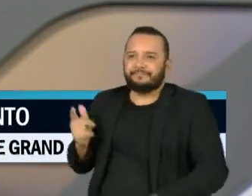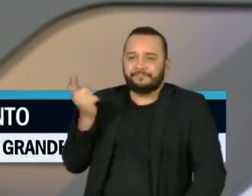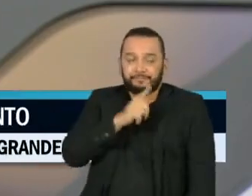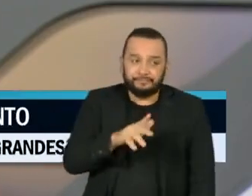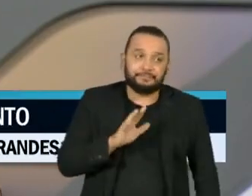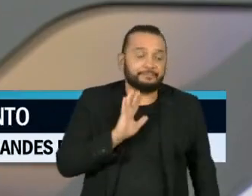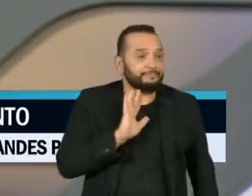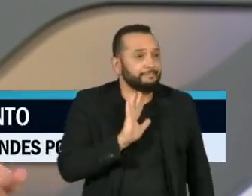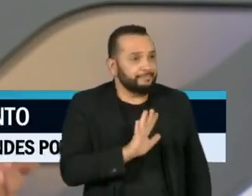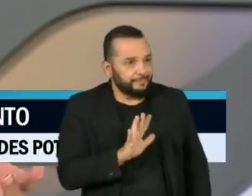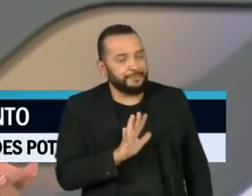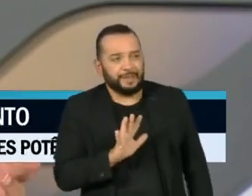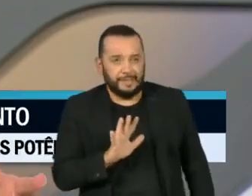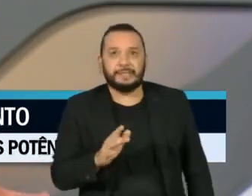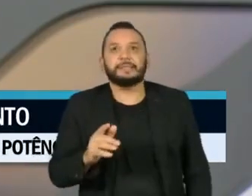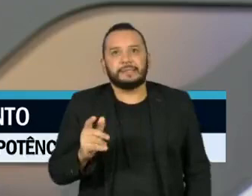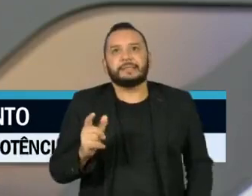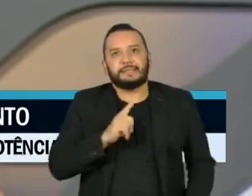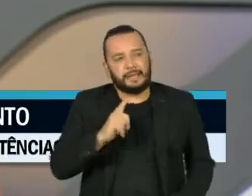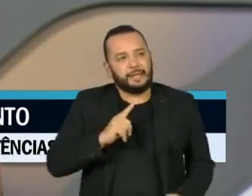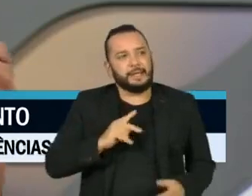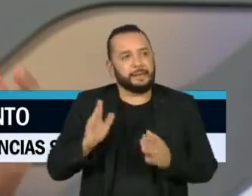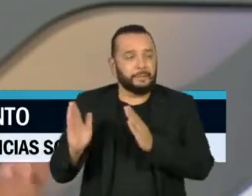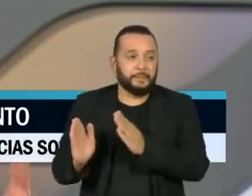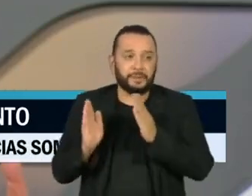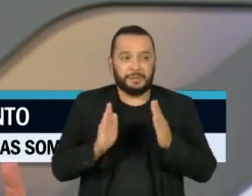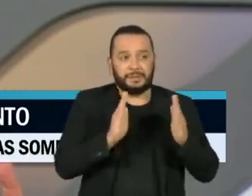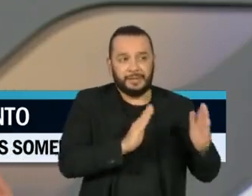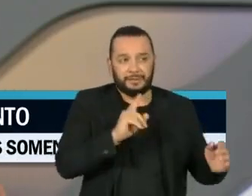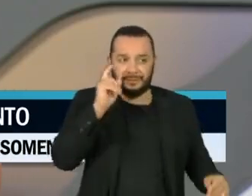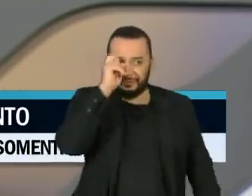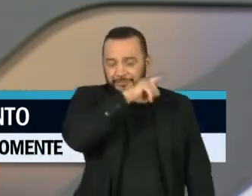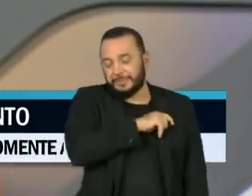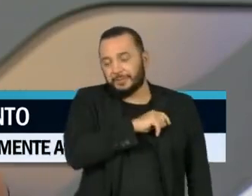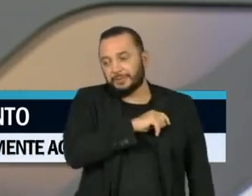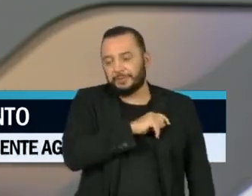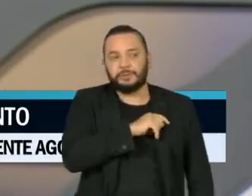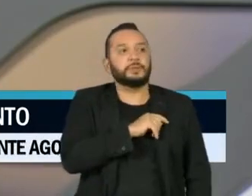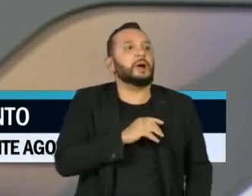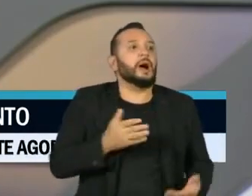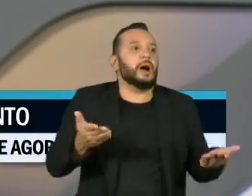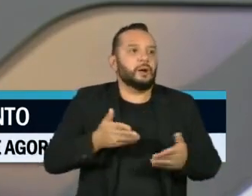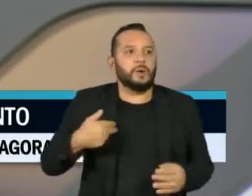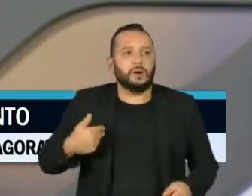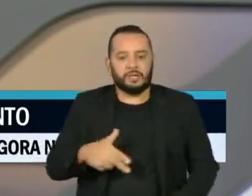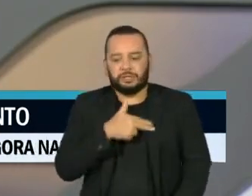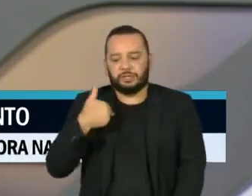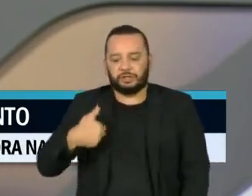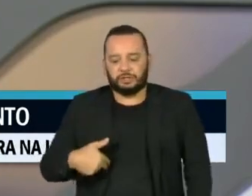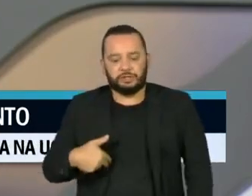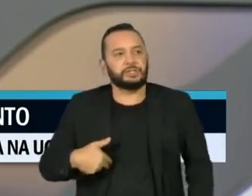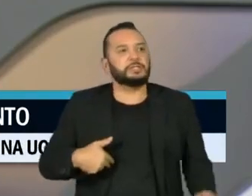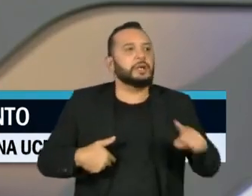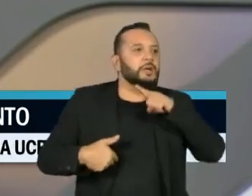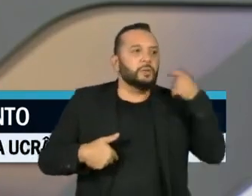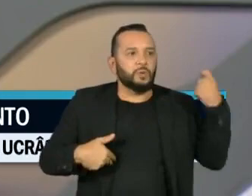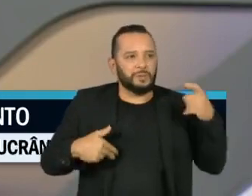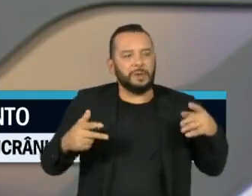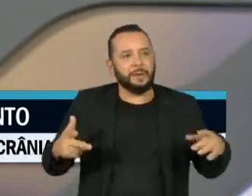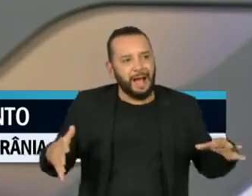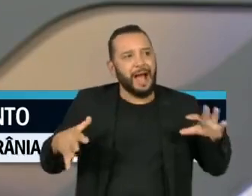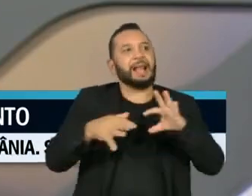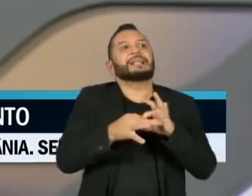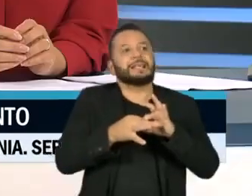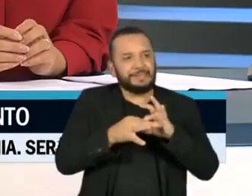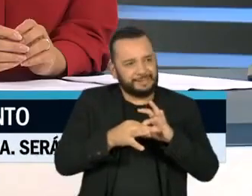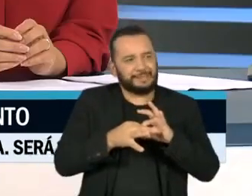toda, nesse complexo processo, o que a gente teria é que a China e a Rússia ampliariam a sua aliança, que